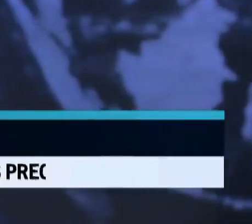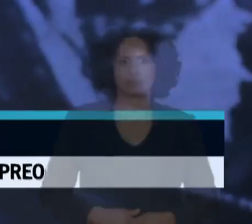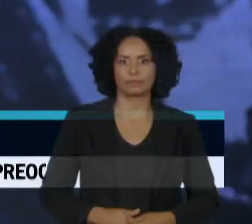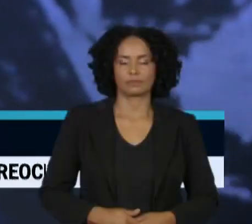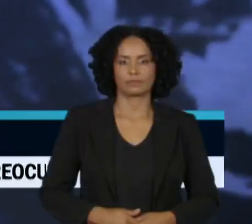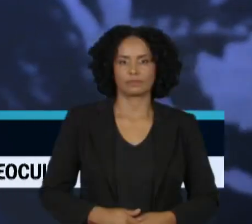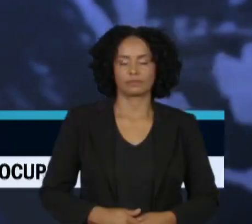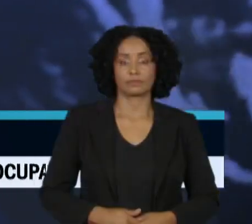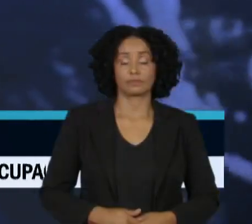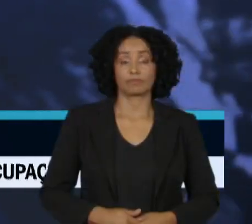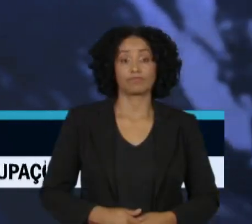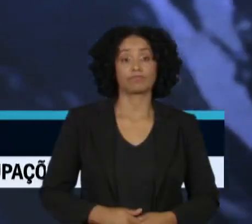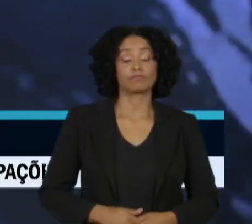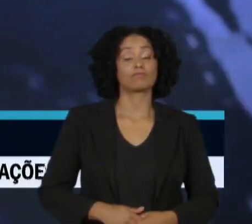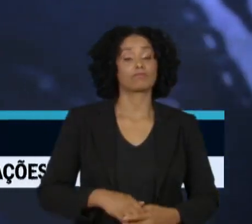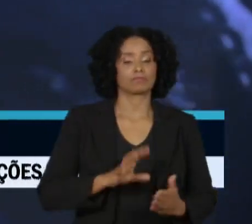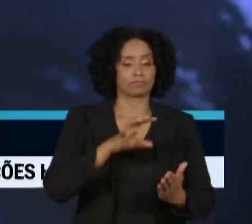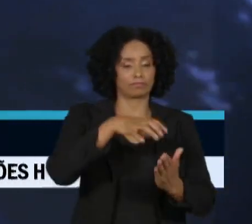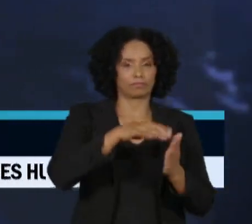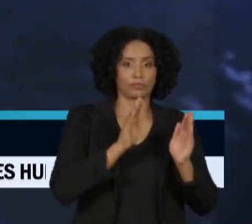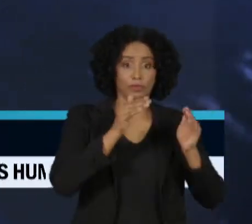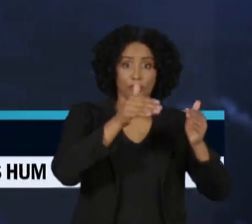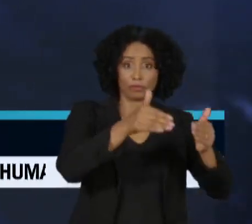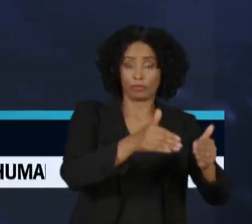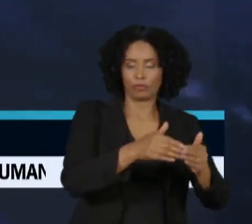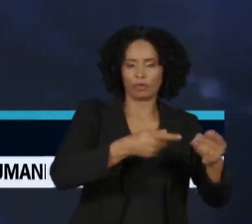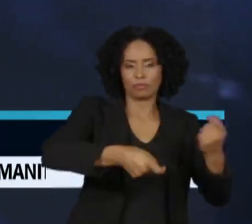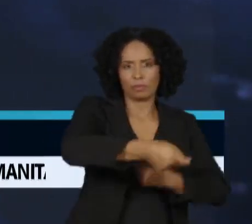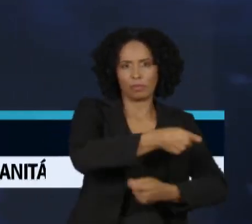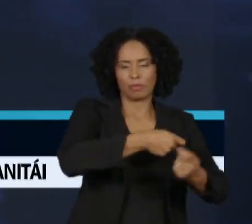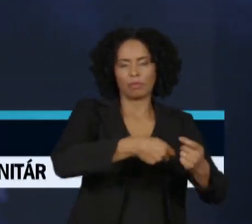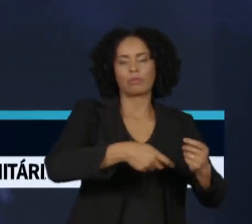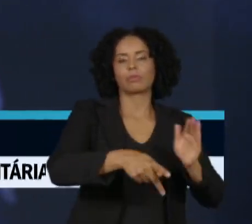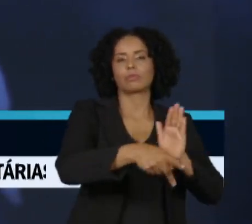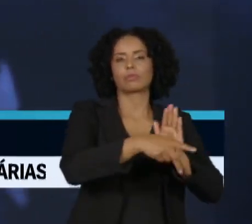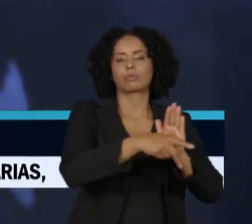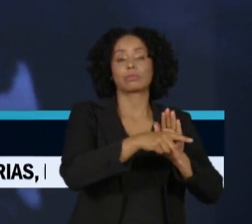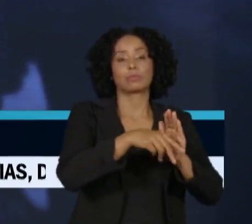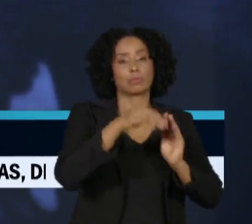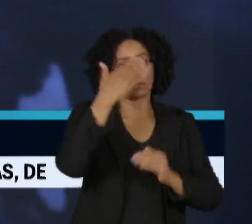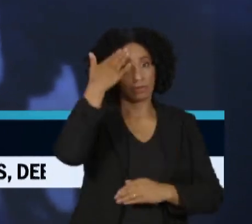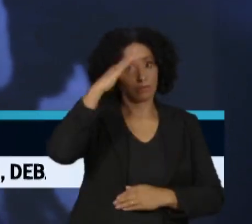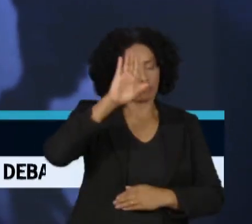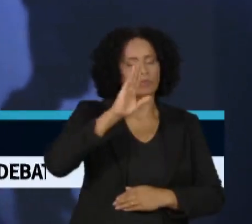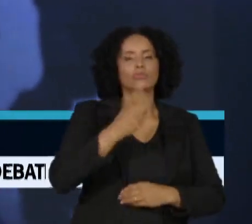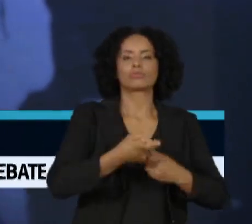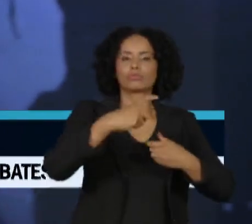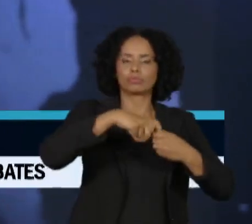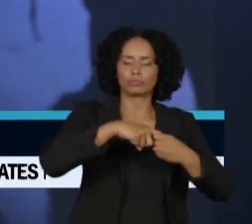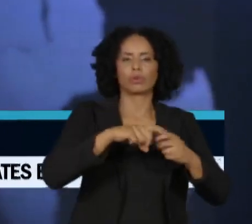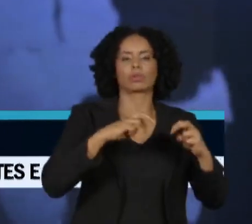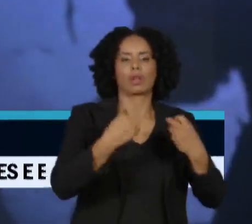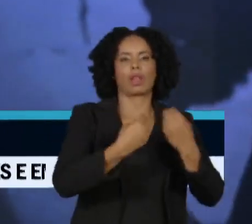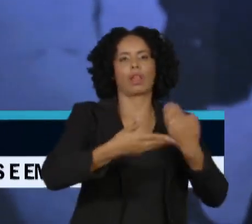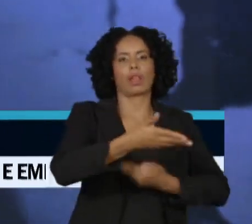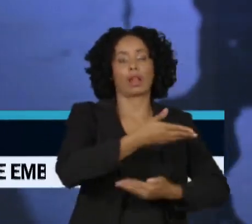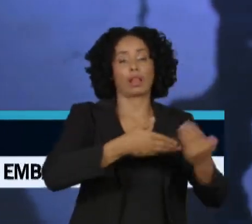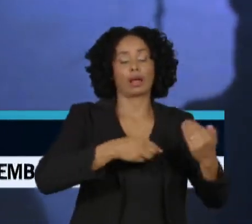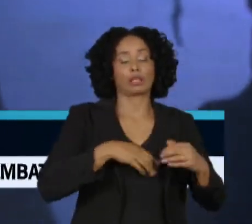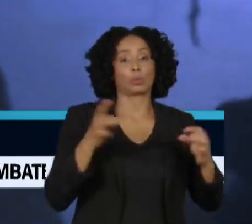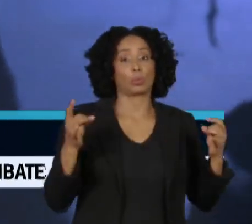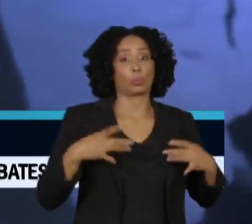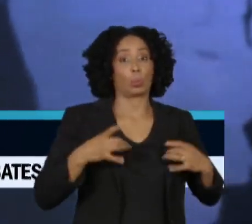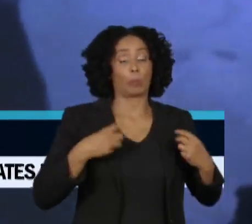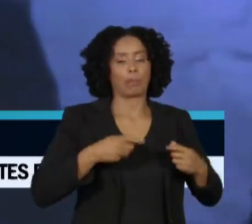O Fórum Econômico de Davos volta a se reunir depois da pandemia e desta vez sob o temor de uma recessão mundial. Os ministros